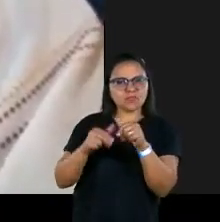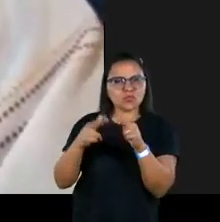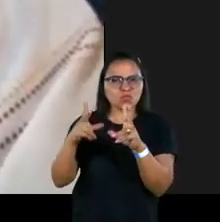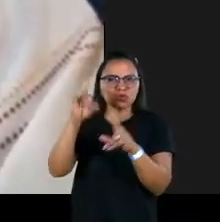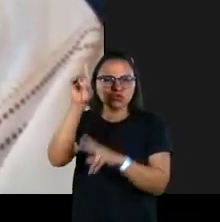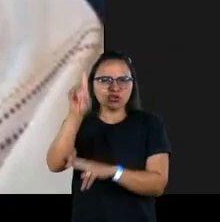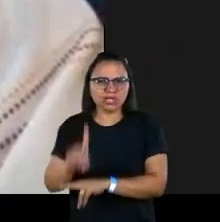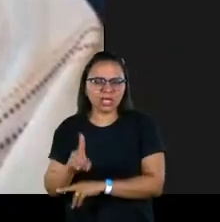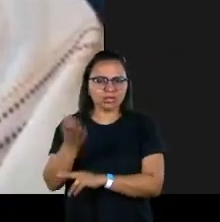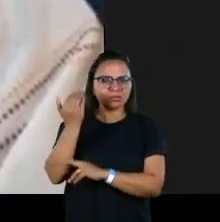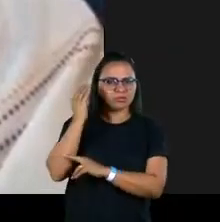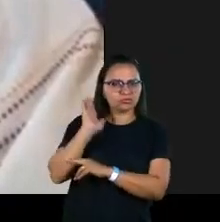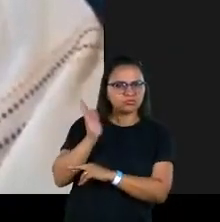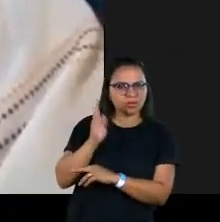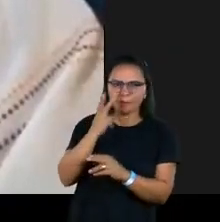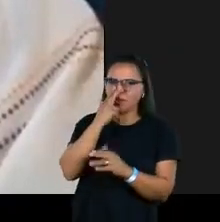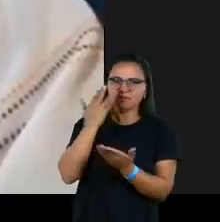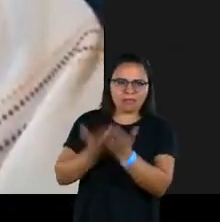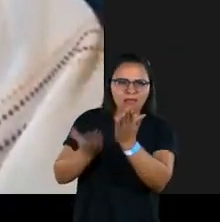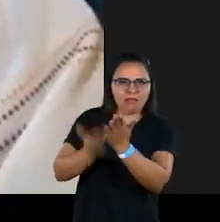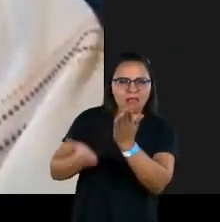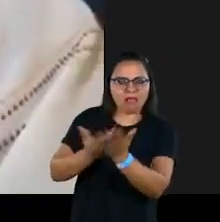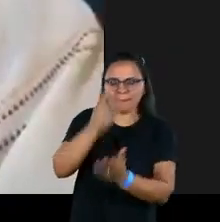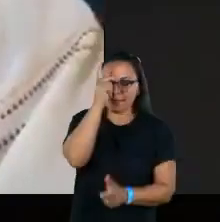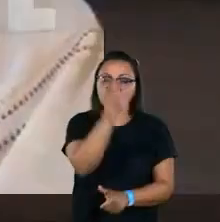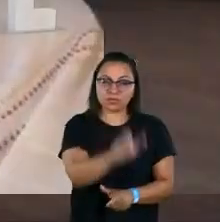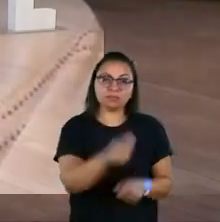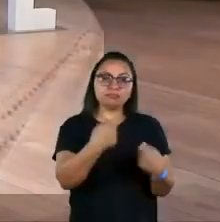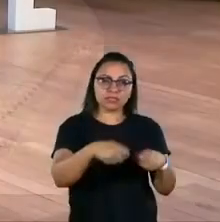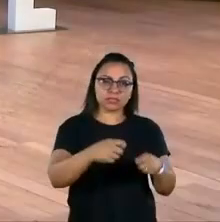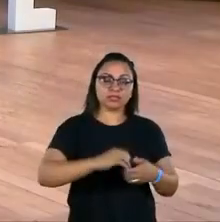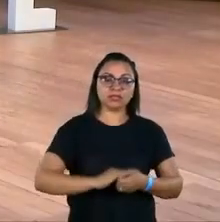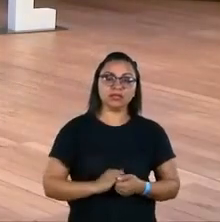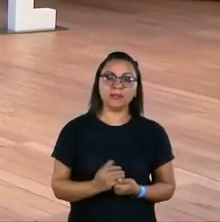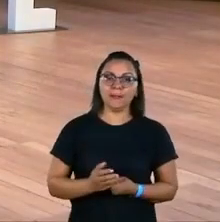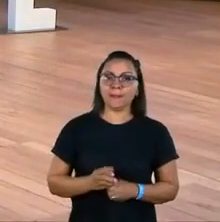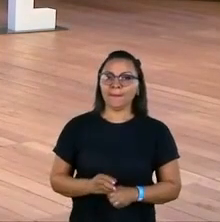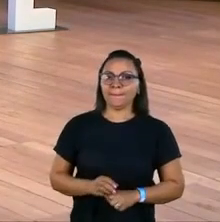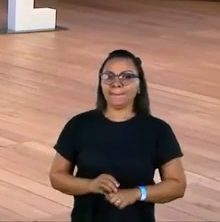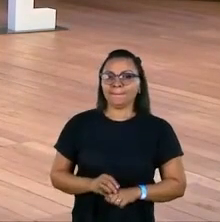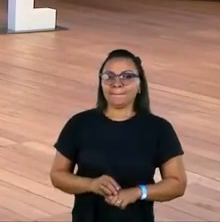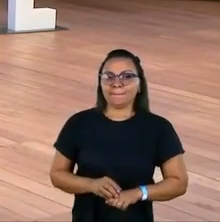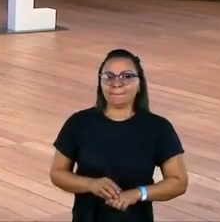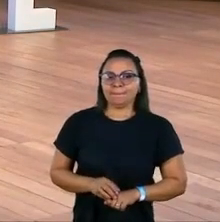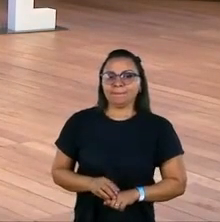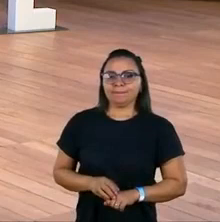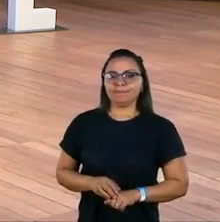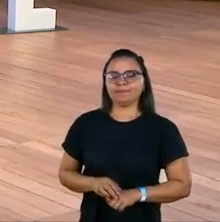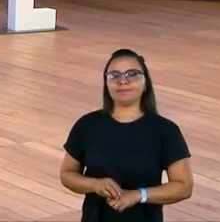direitos e que for direito para principalmente as pessoas mais vulneráveis que mais precisam. Isso mesmo.